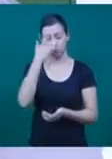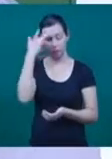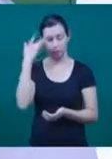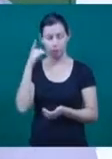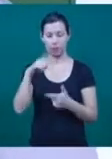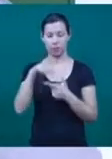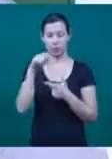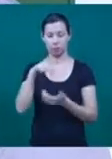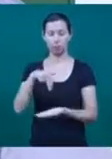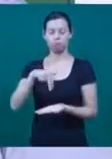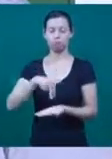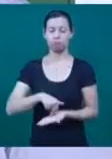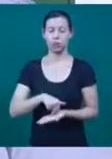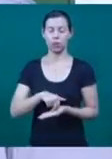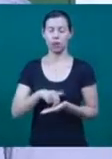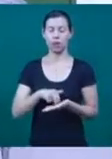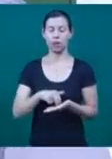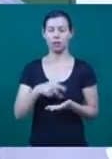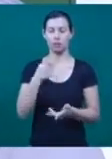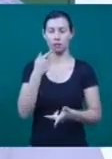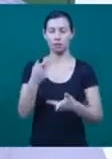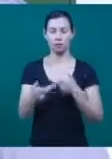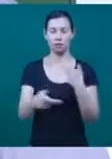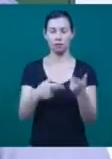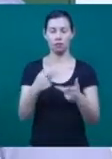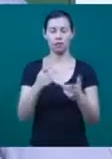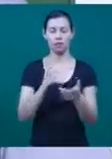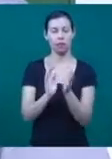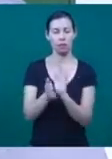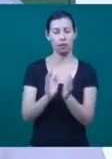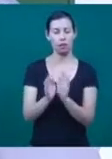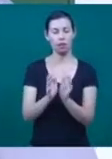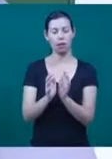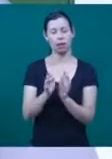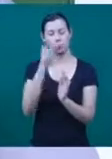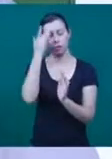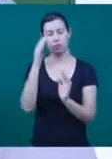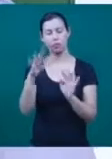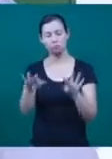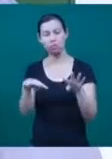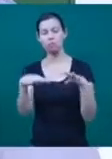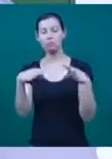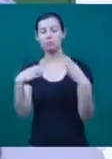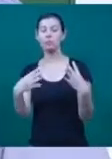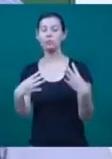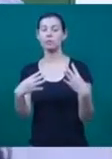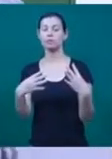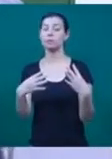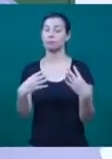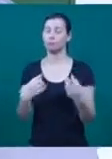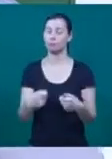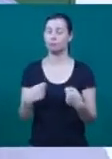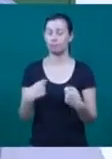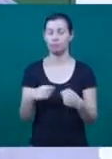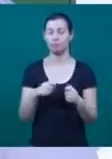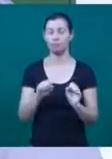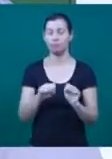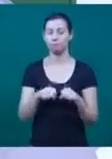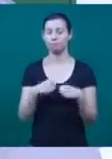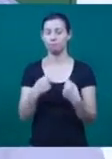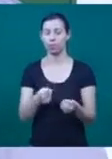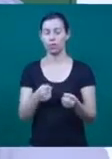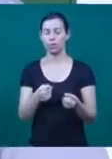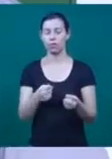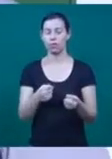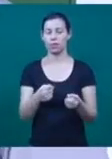entendimento de que as pessoas vão comprar uma ideia, vão vestir a camisa, vão buscar a paixão ali